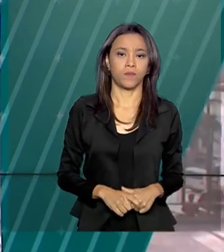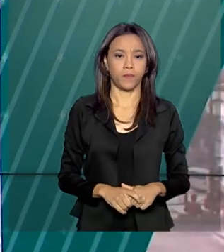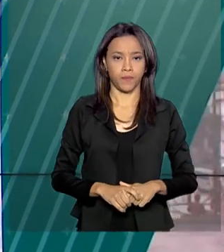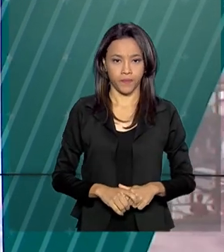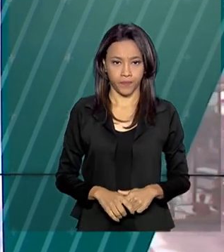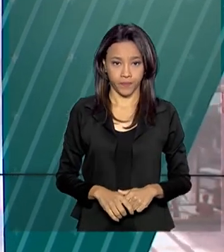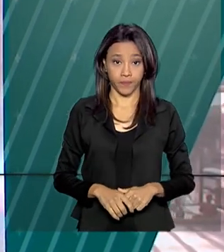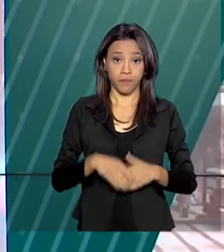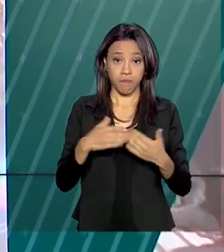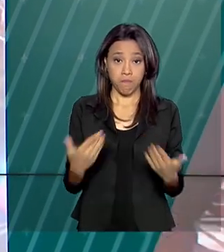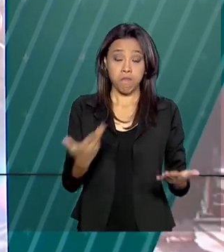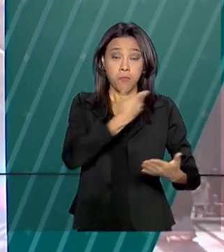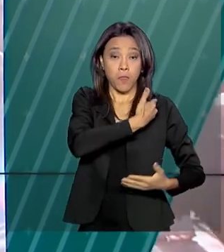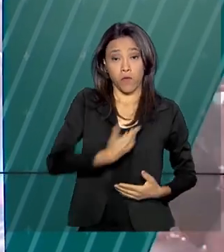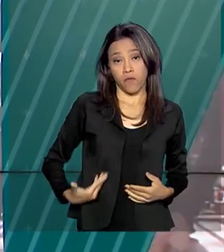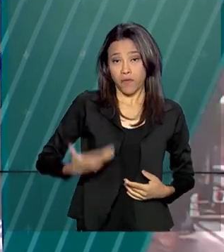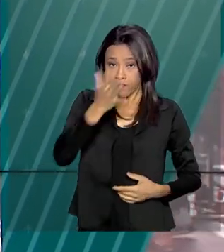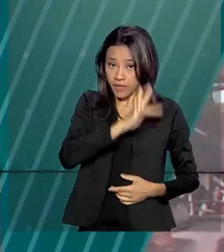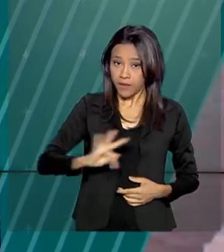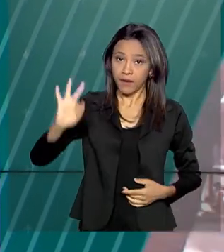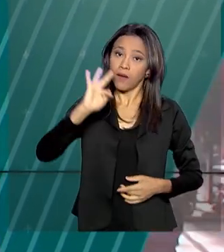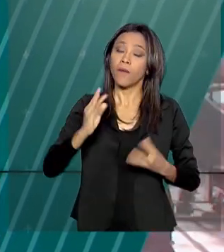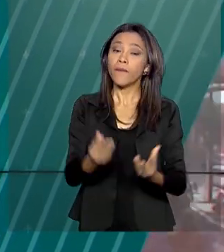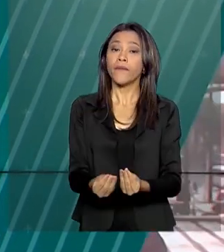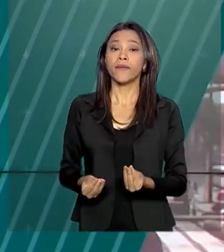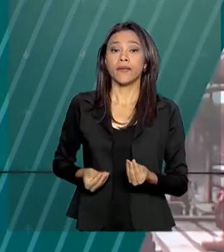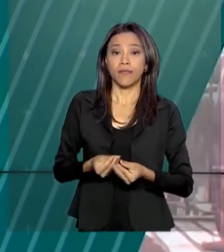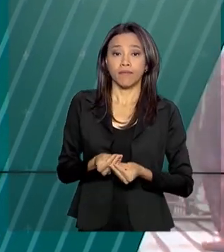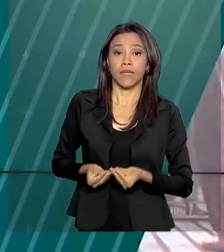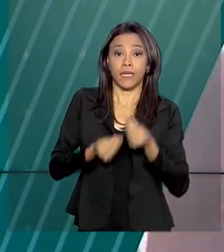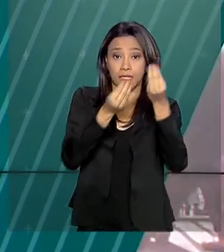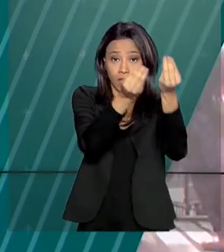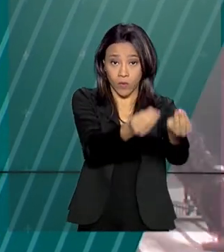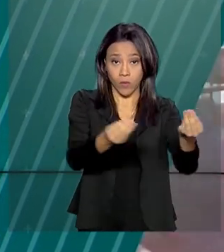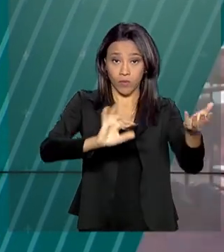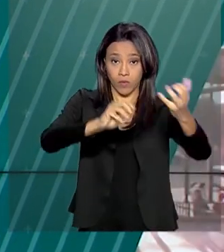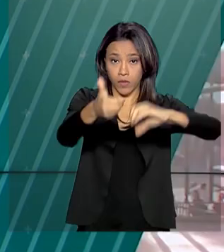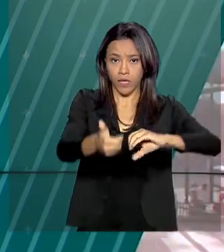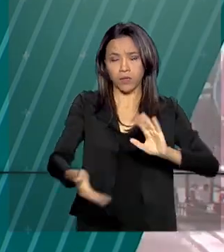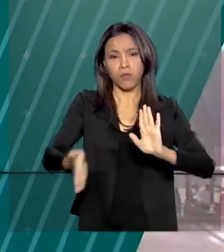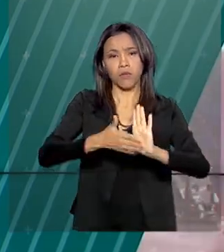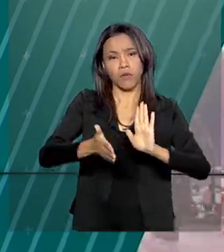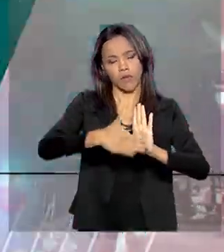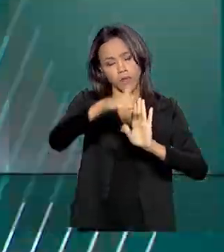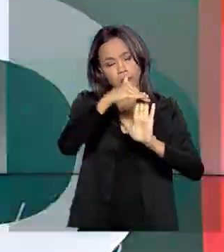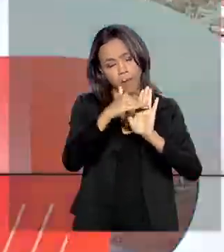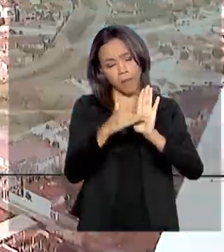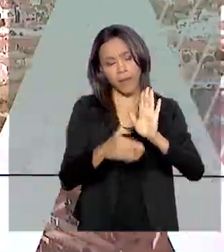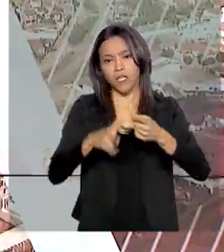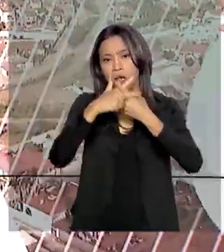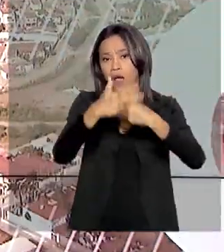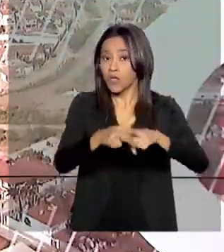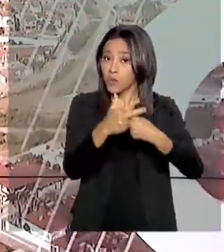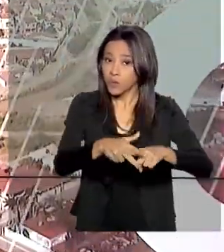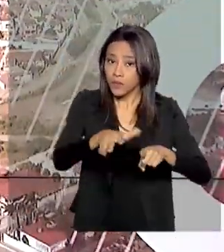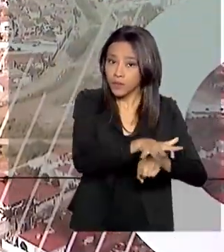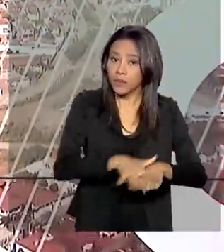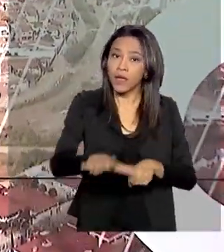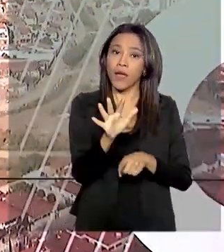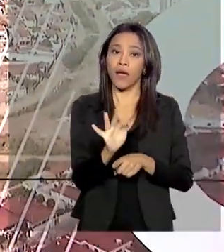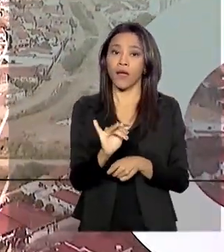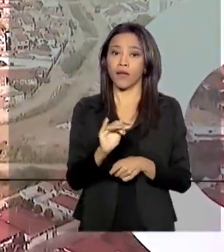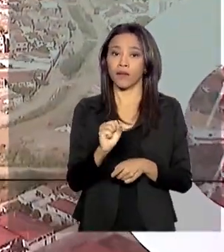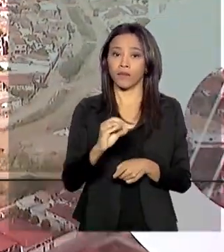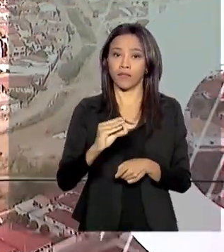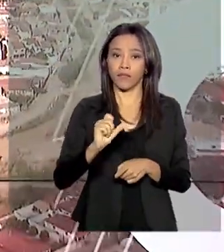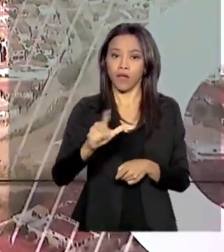E o governo federal entregou ao congresso um conjunto de medidas de ajuste fiscal para alcançar o crescimento